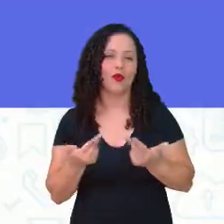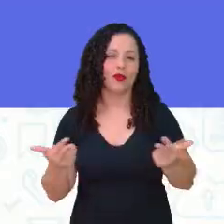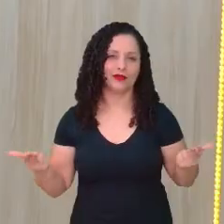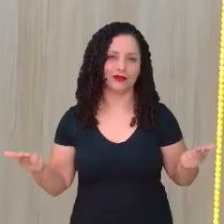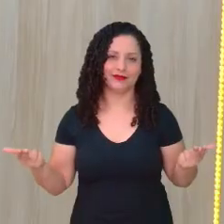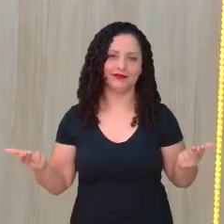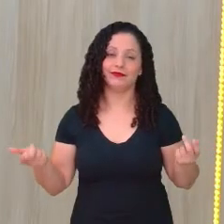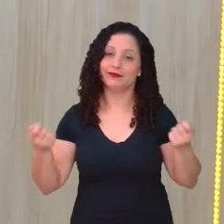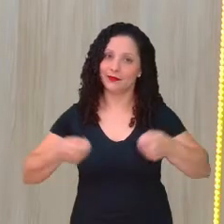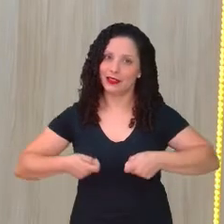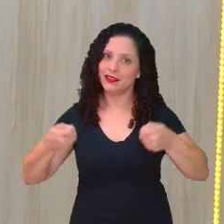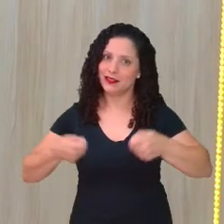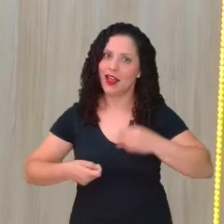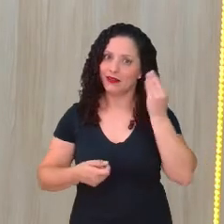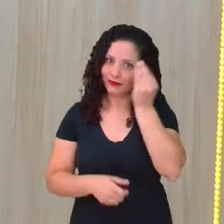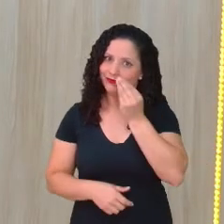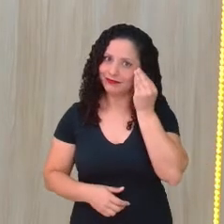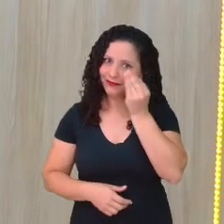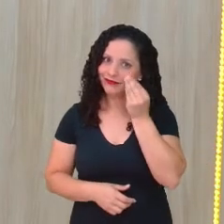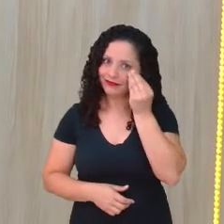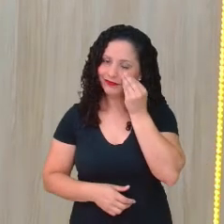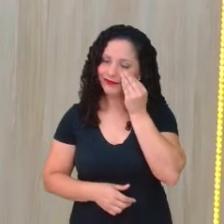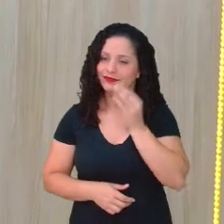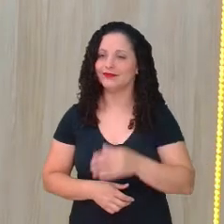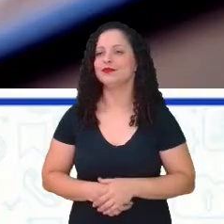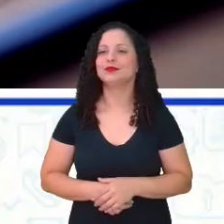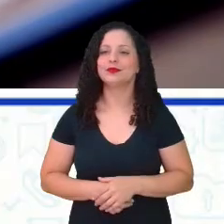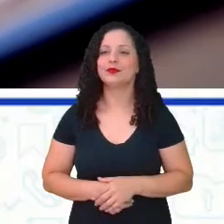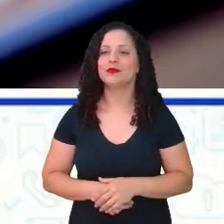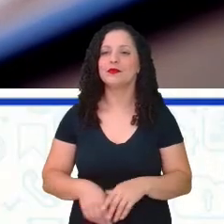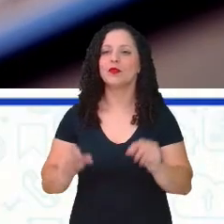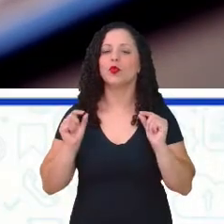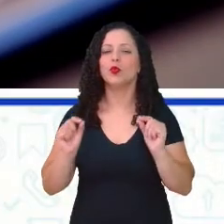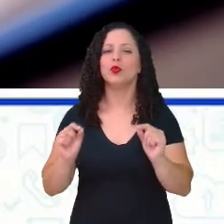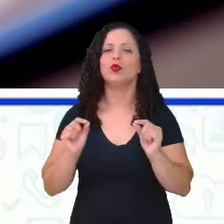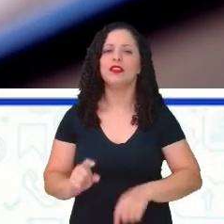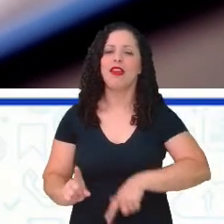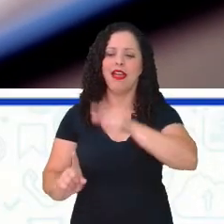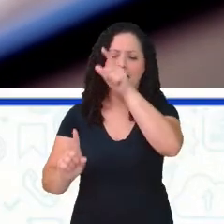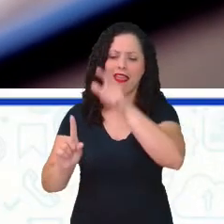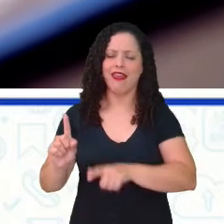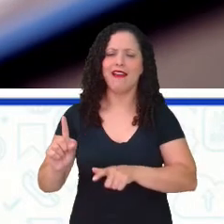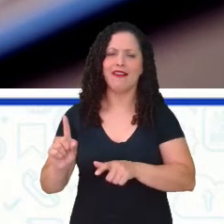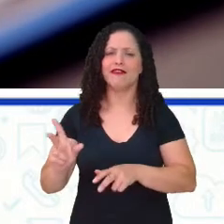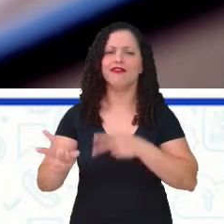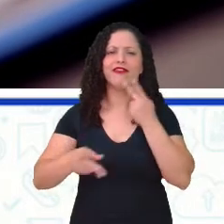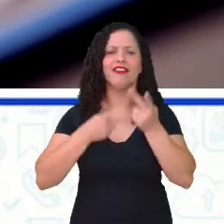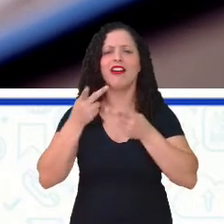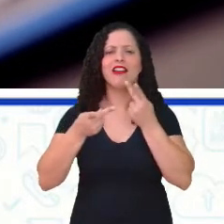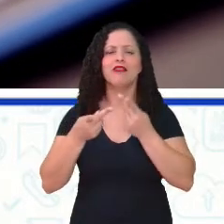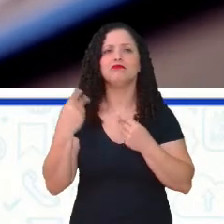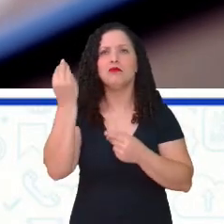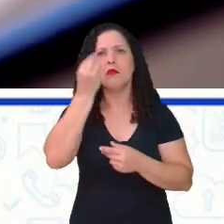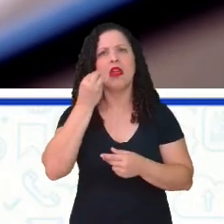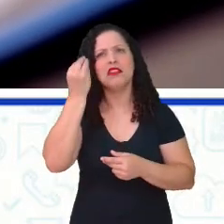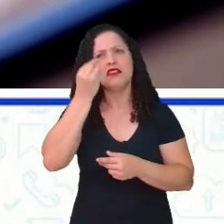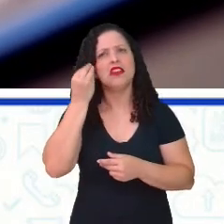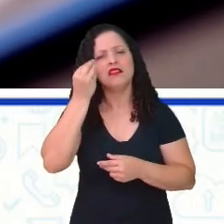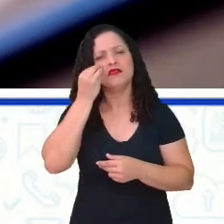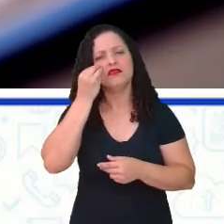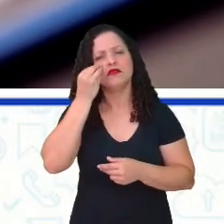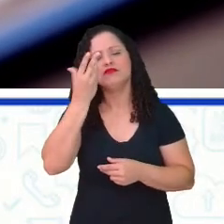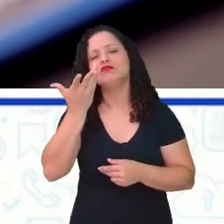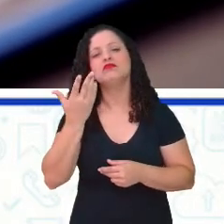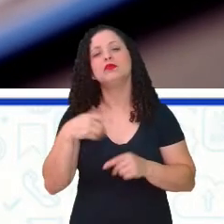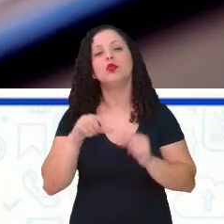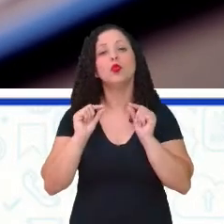deve ser vivenciado. O que Clarice diz sobre a primeira experiência que ela nasceu para fazer?